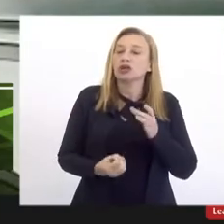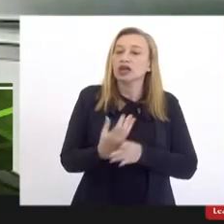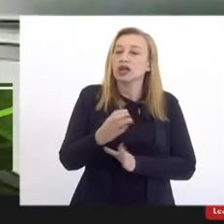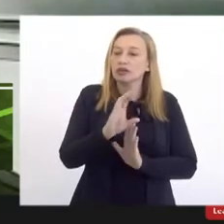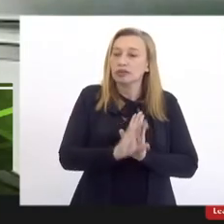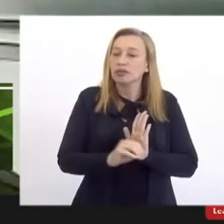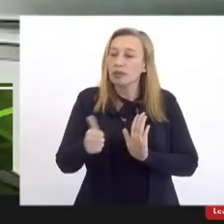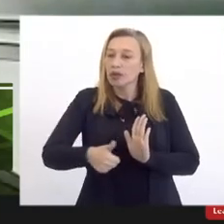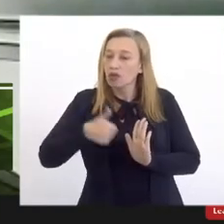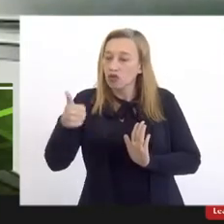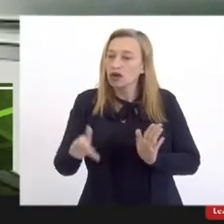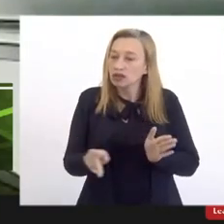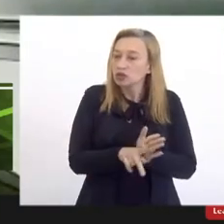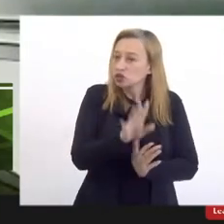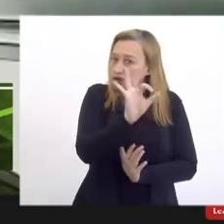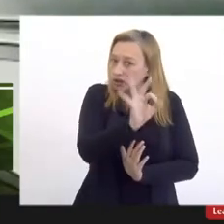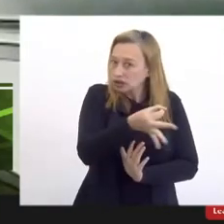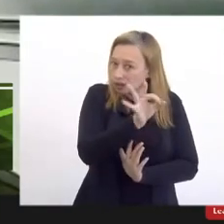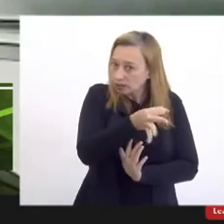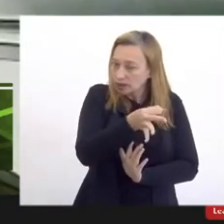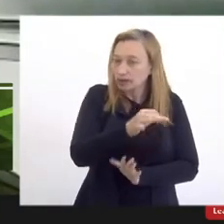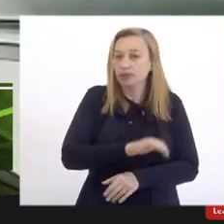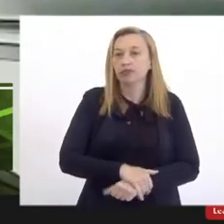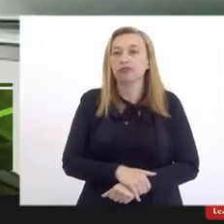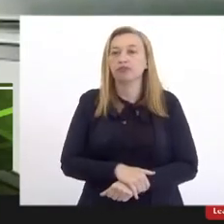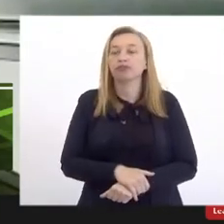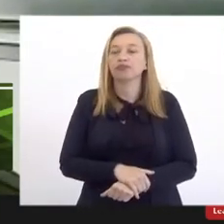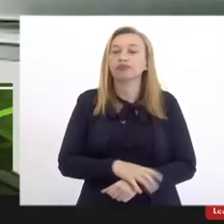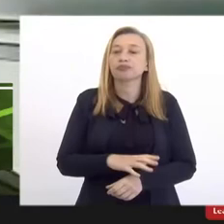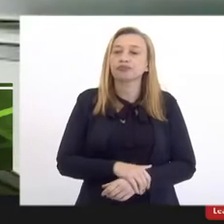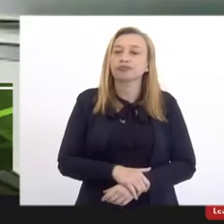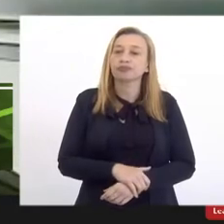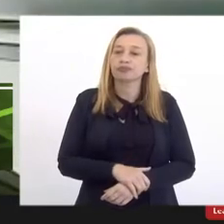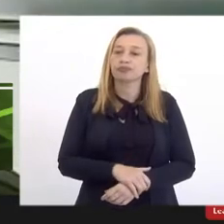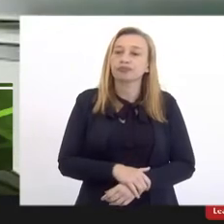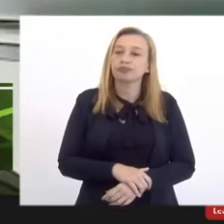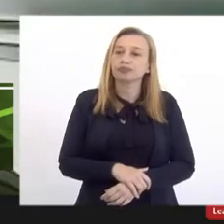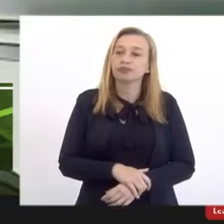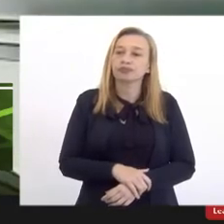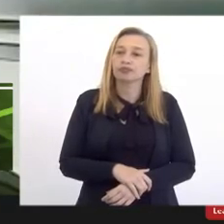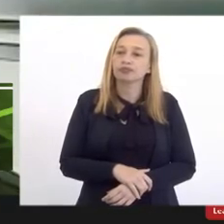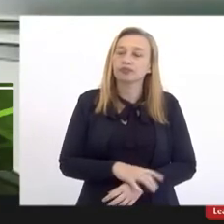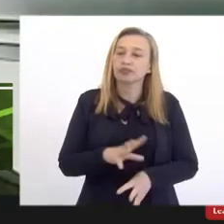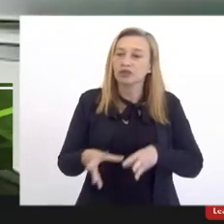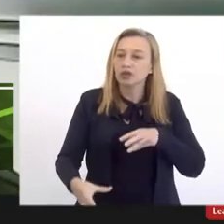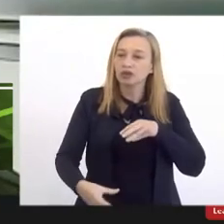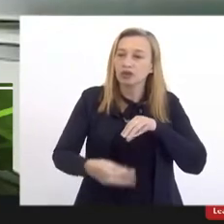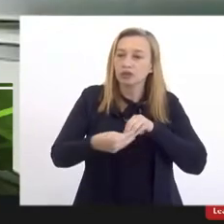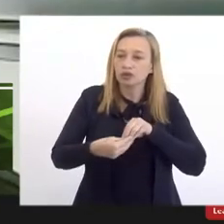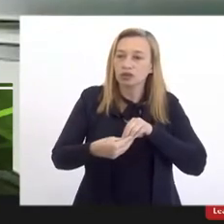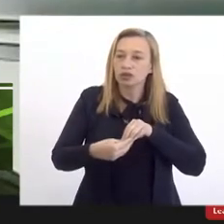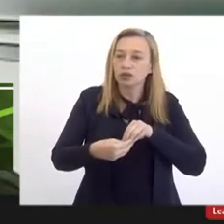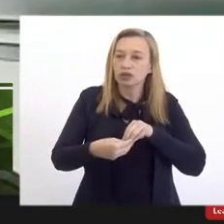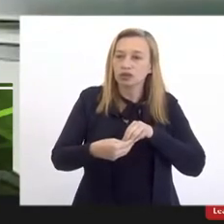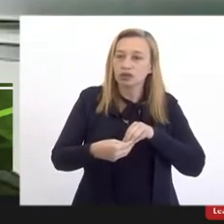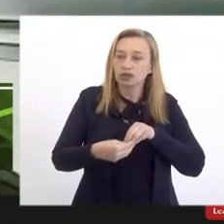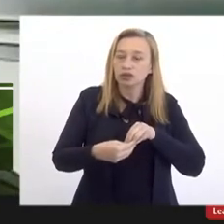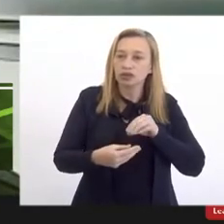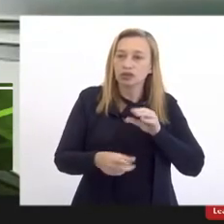projeto positivamente, como a incorporação da naroa das duas